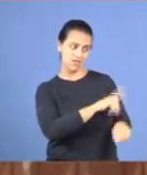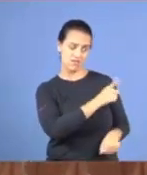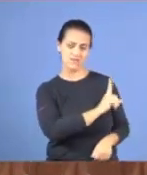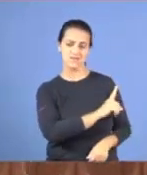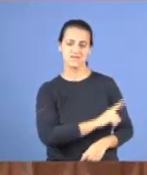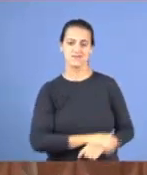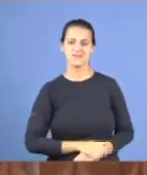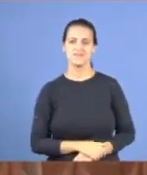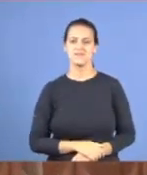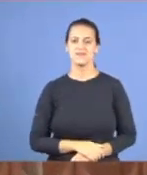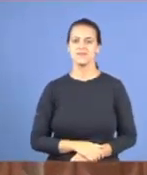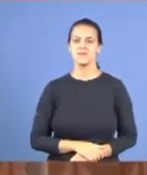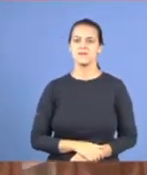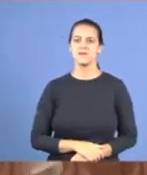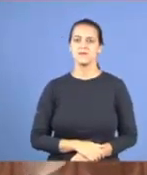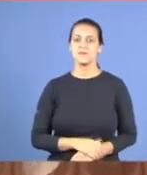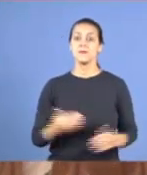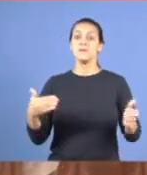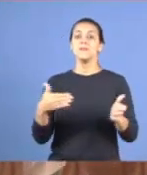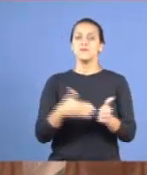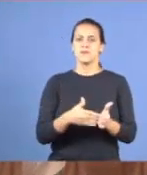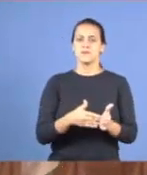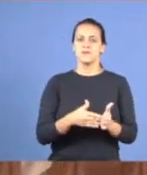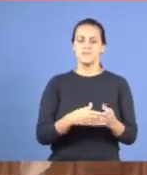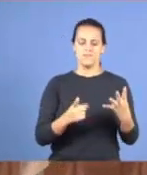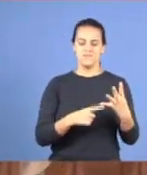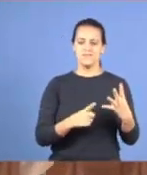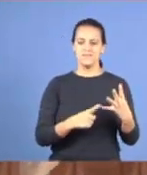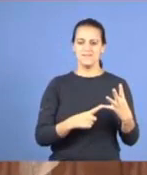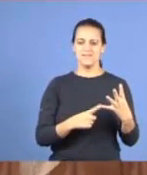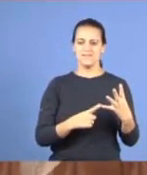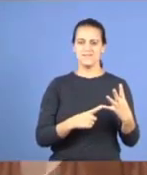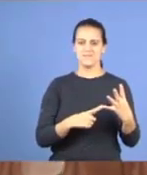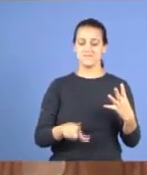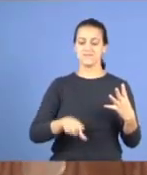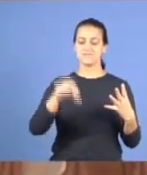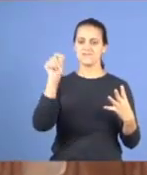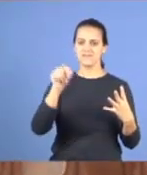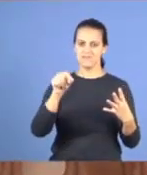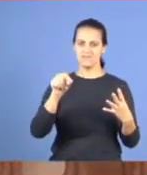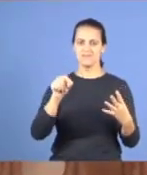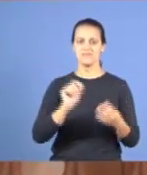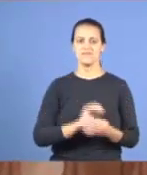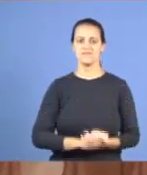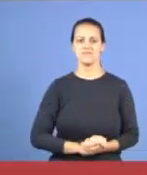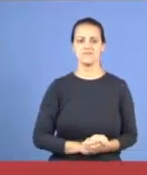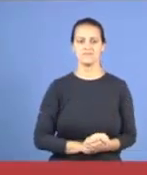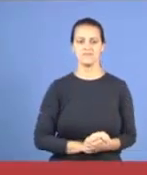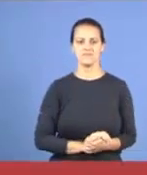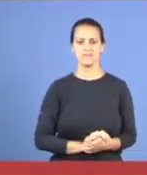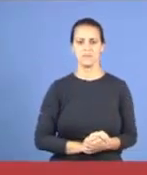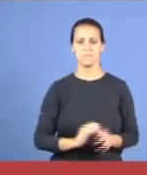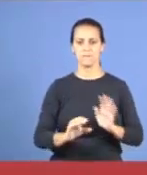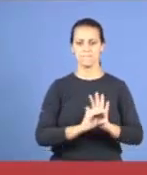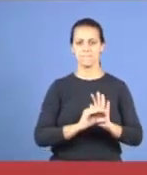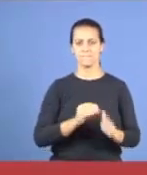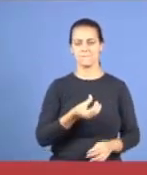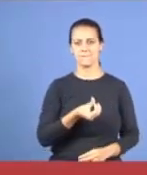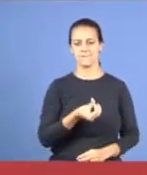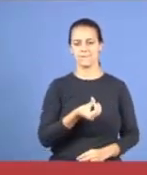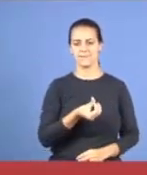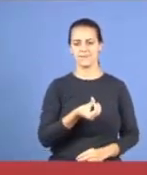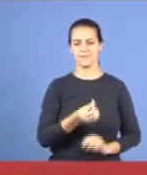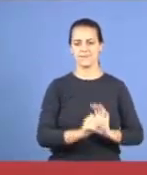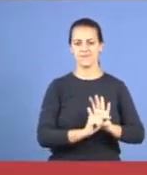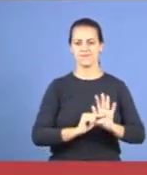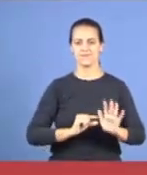a última, posição tomada, né, pelos nobres e magistrados, capítulo 6, verso 17, vamos